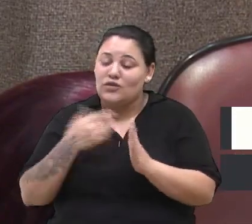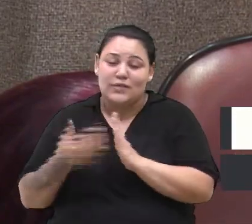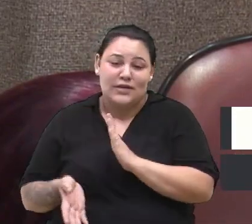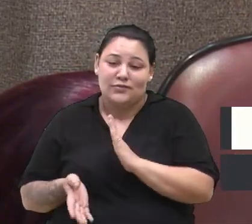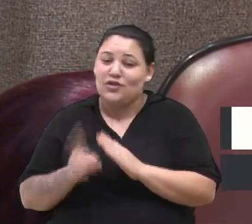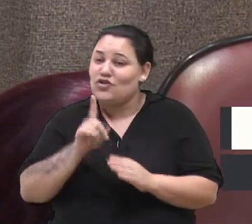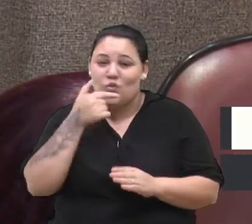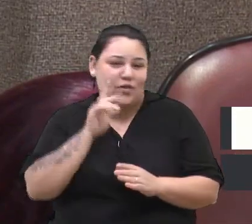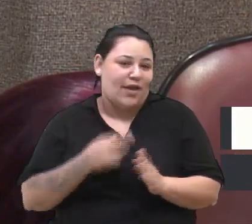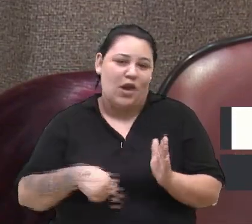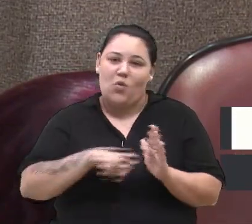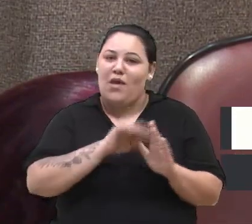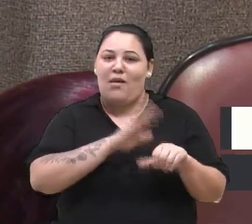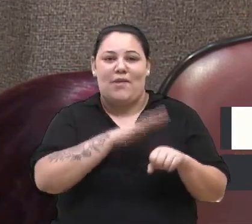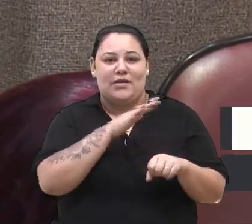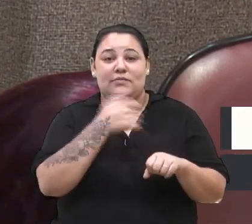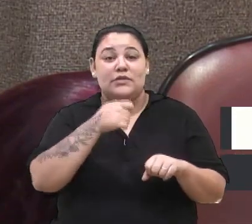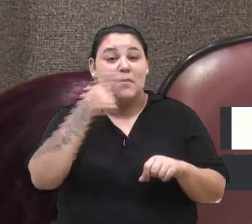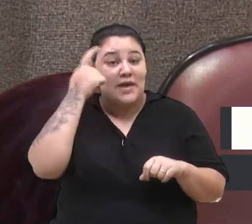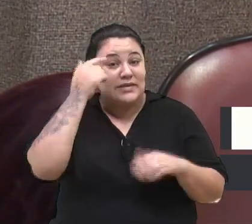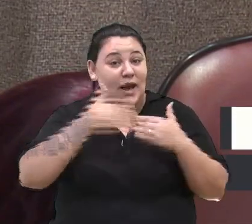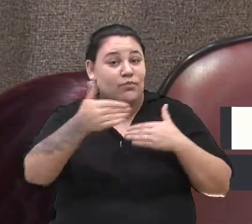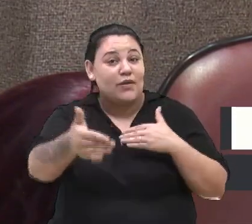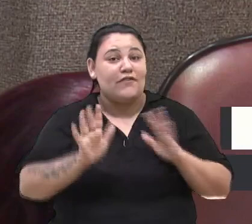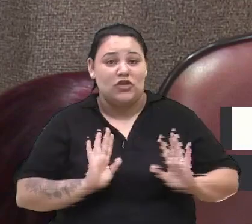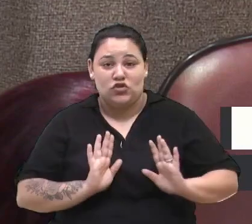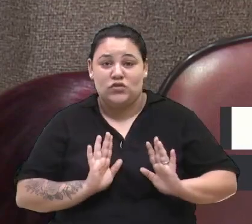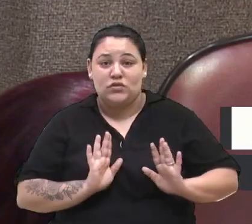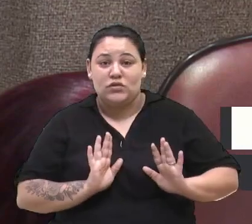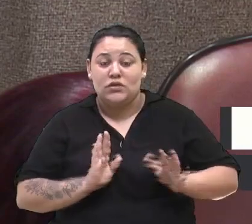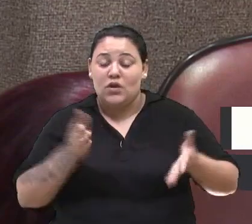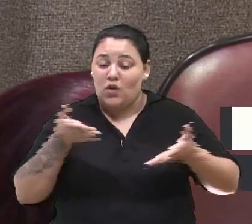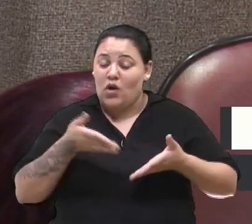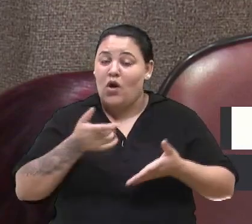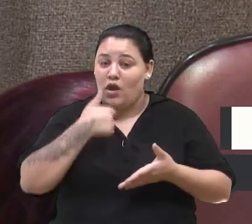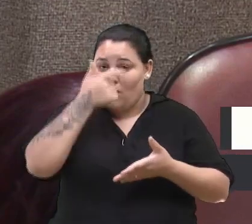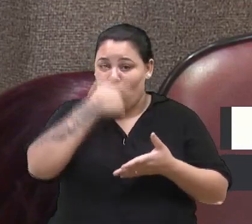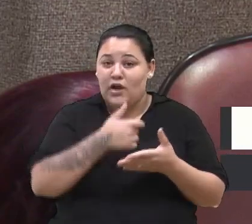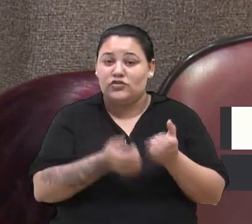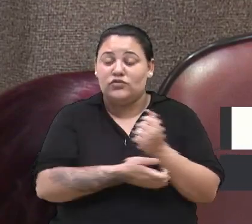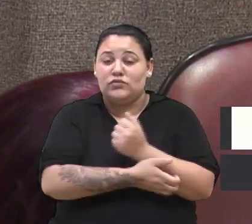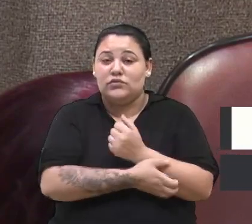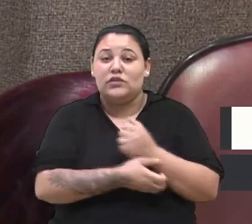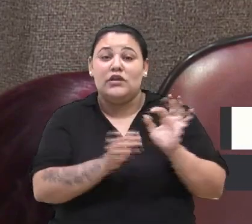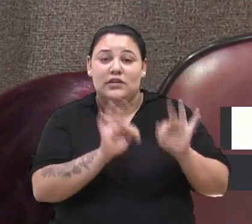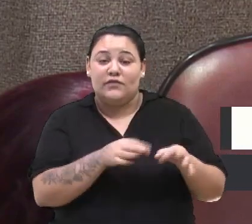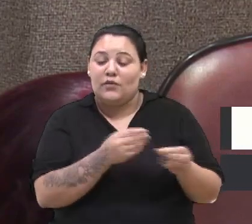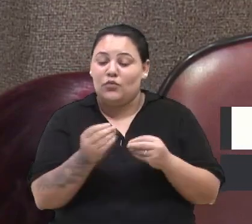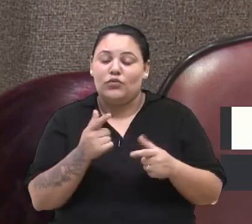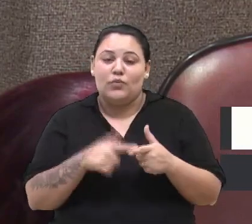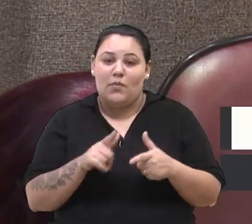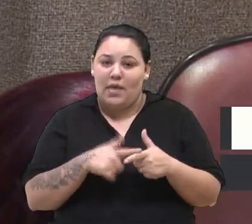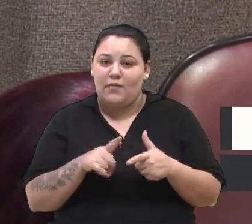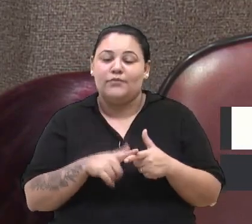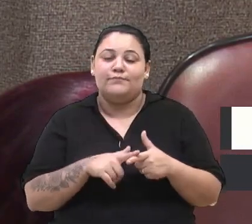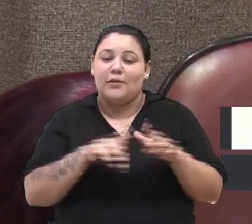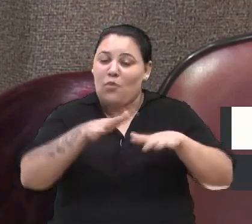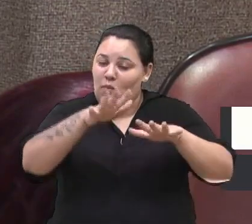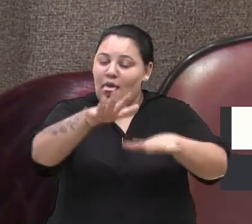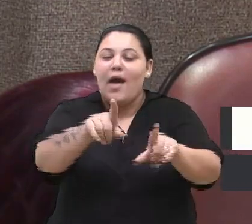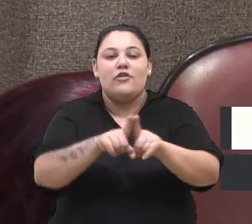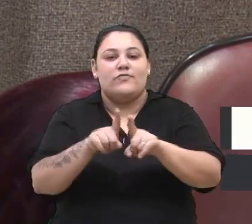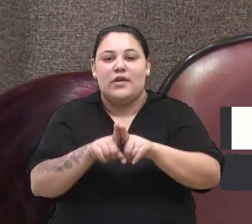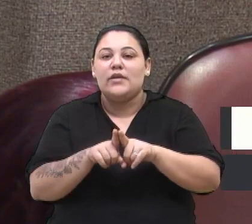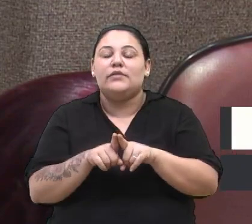nós temos que pensar daqui para frente. E agora acho que terminam várias desculpas da falta de investimento em mobilidade, e a partir de